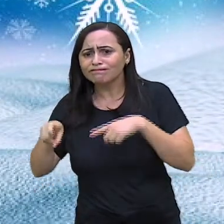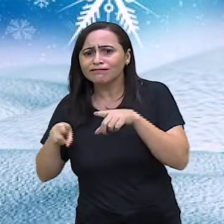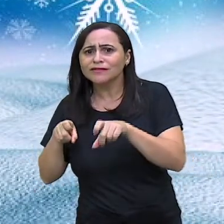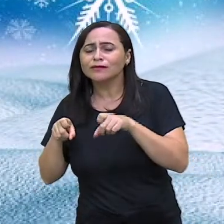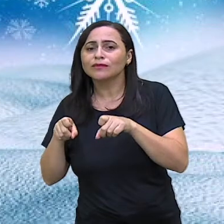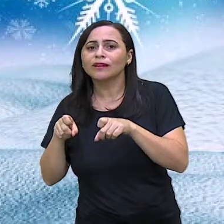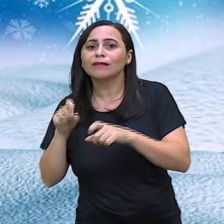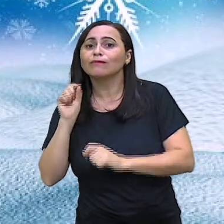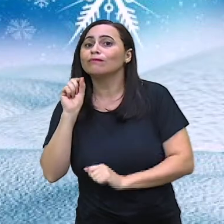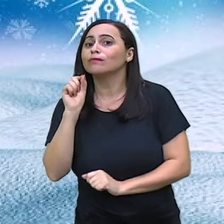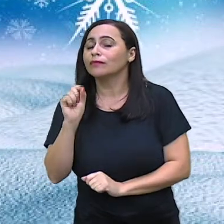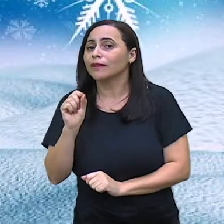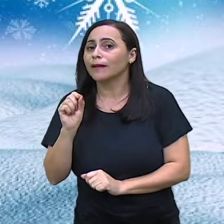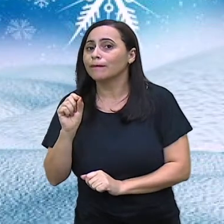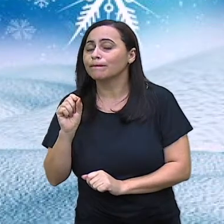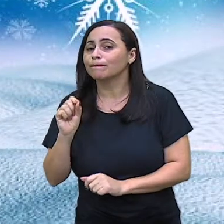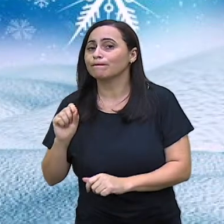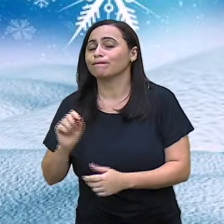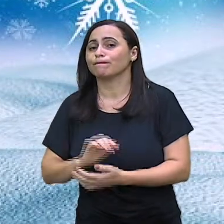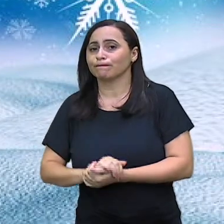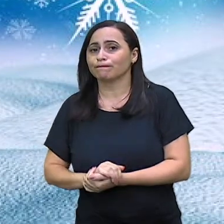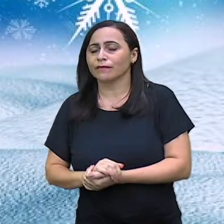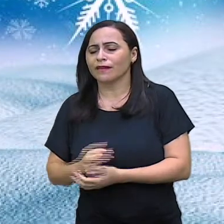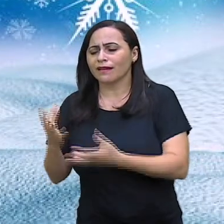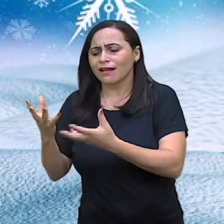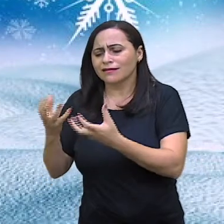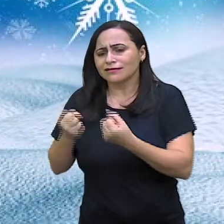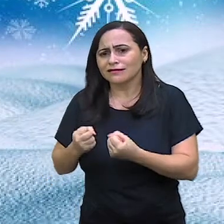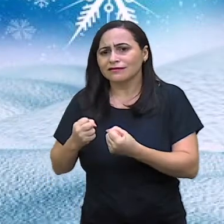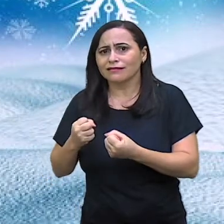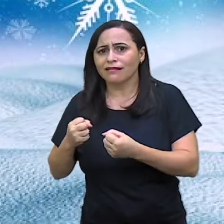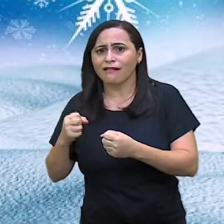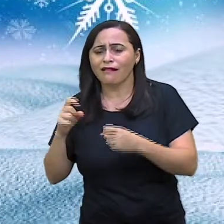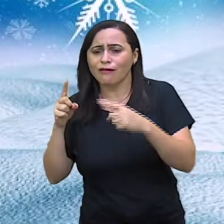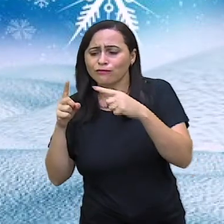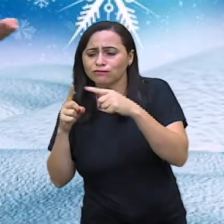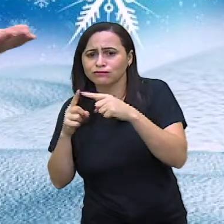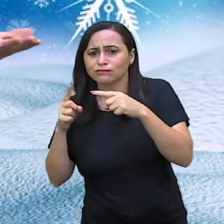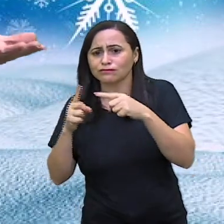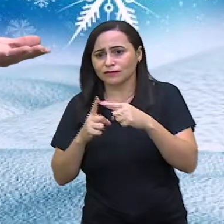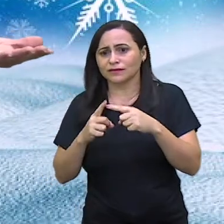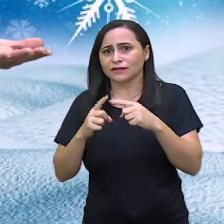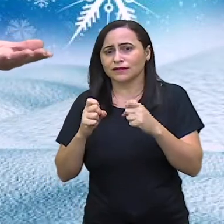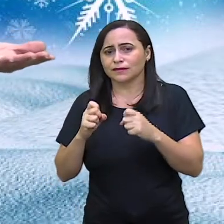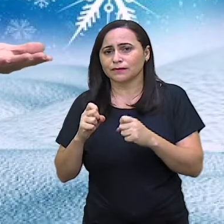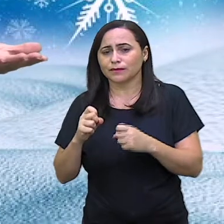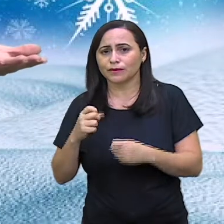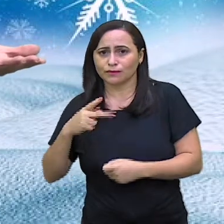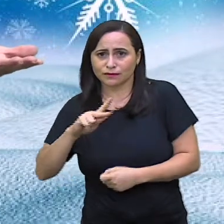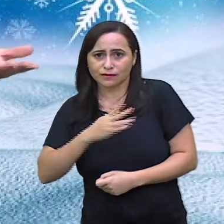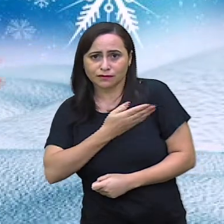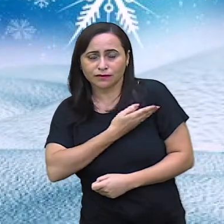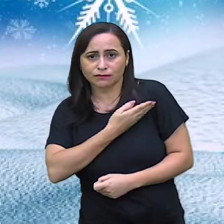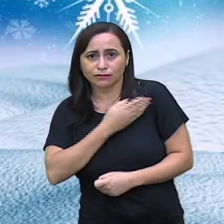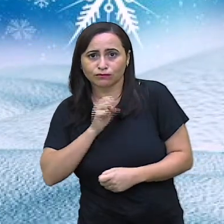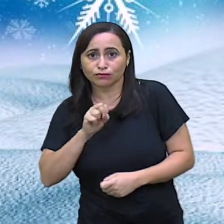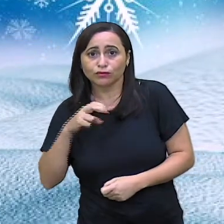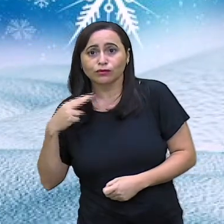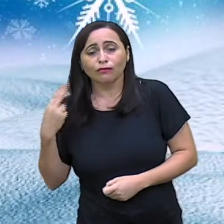Ou aceitavam os espinhos dos companheiros ou desapareceriam da terra.